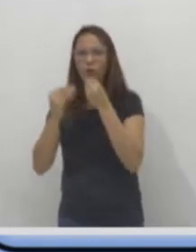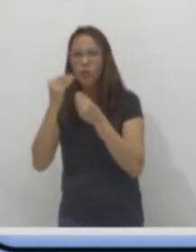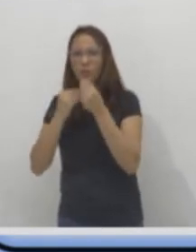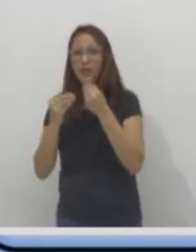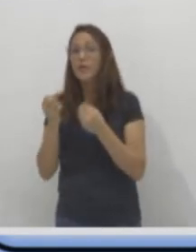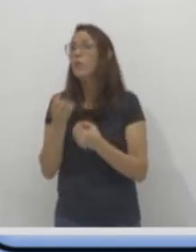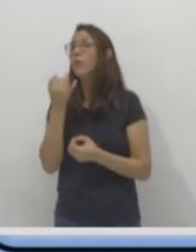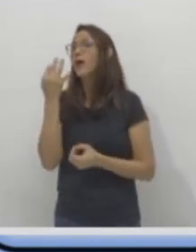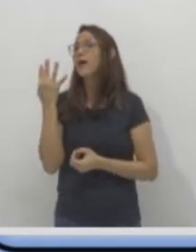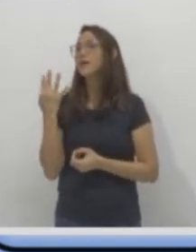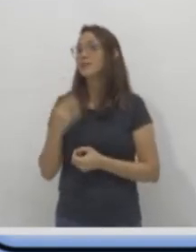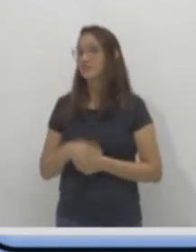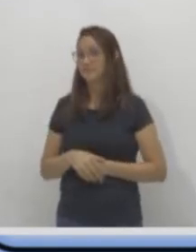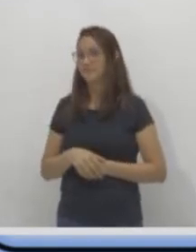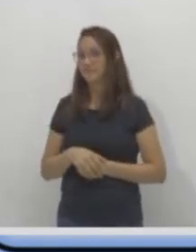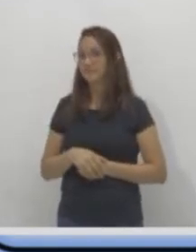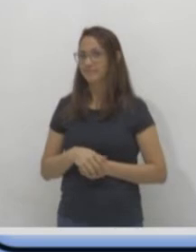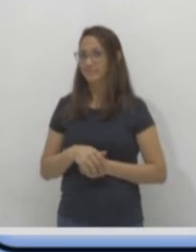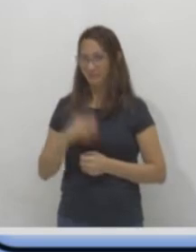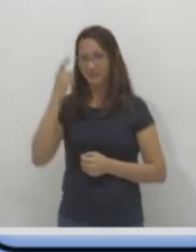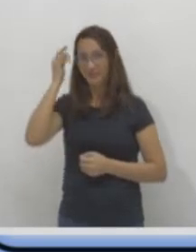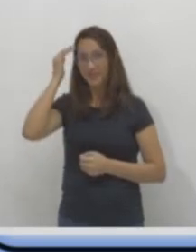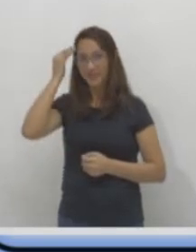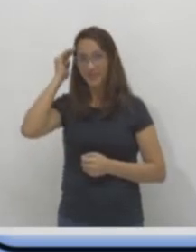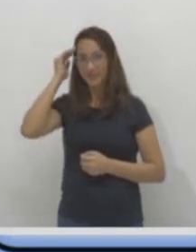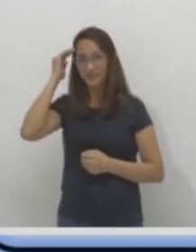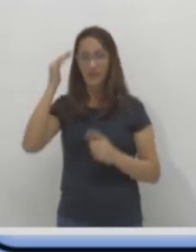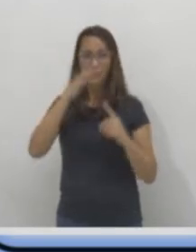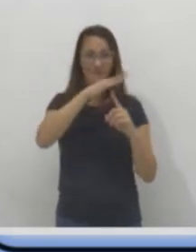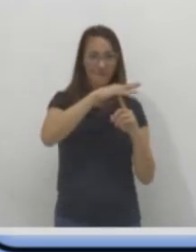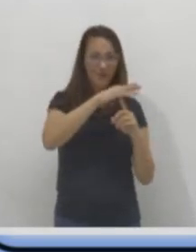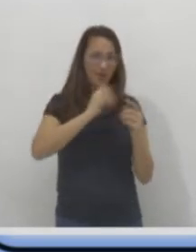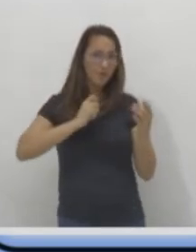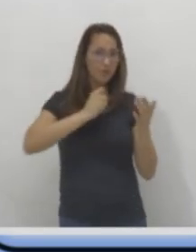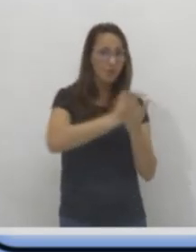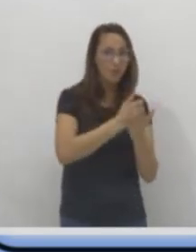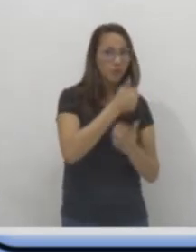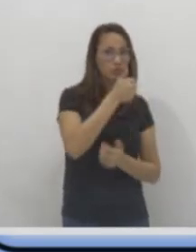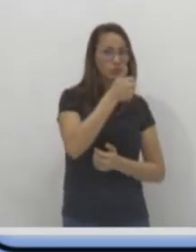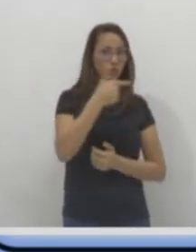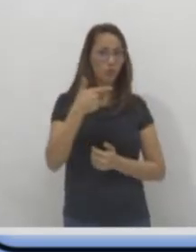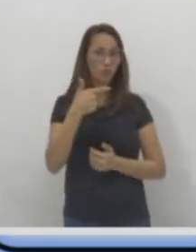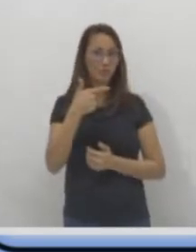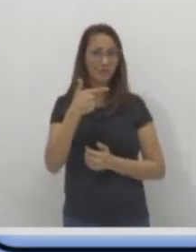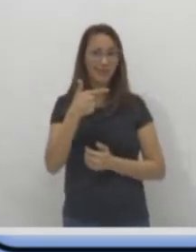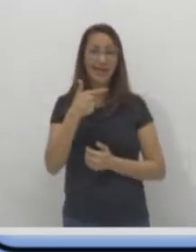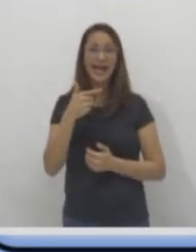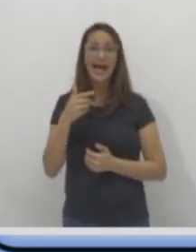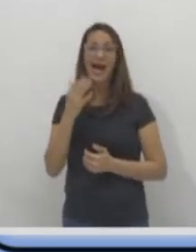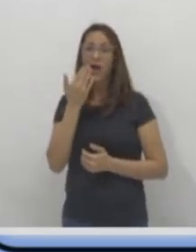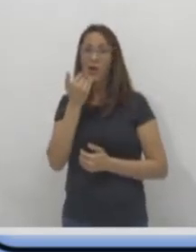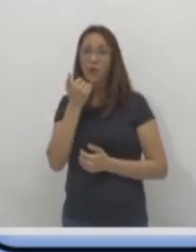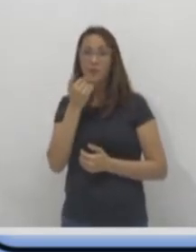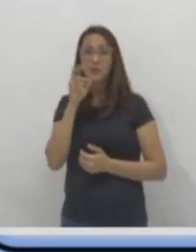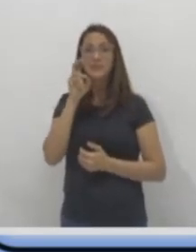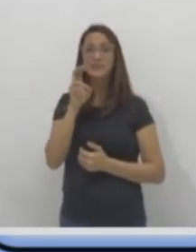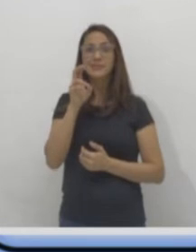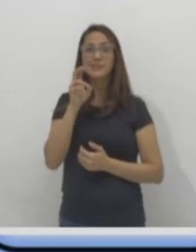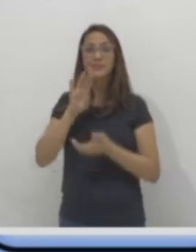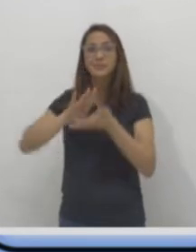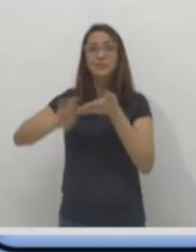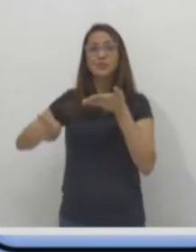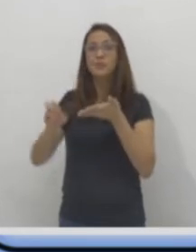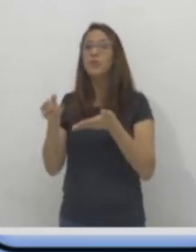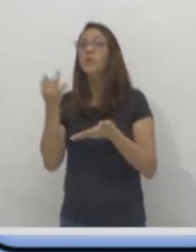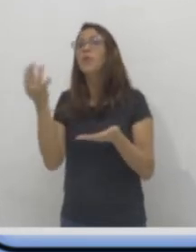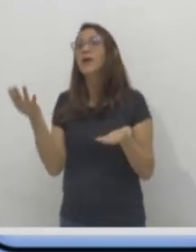ele foi à feira e comprou doze bananas. Só que dessas doze bananas, ele comeu cinco. Quantas foi que sobrou? Vamos fazer